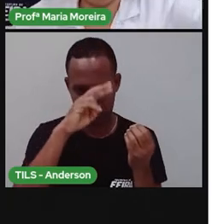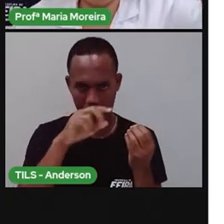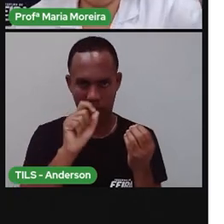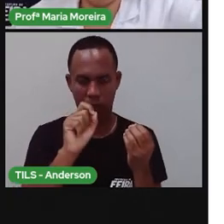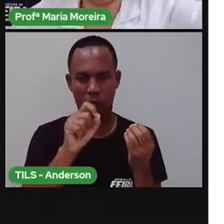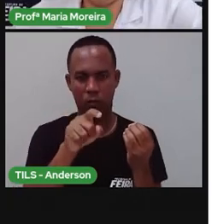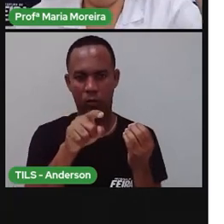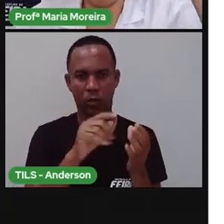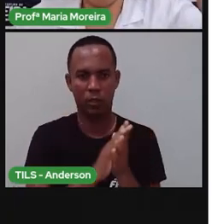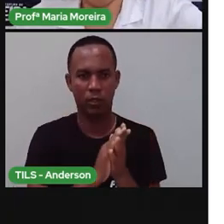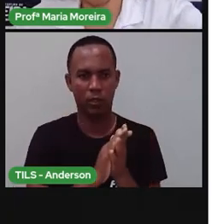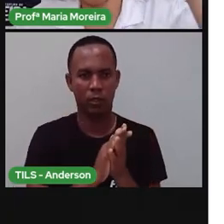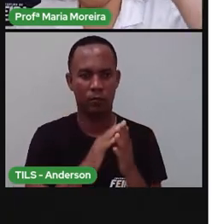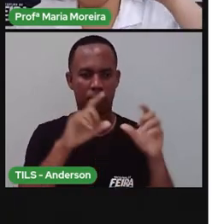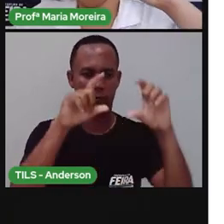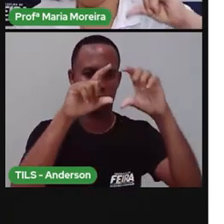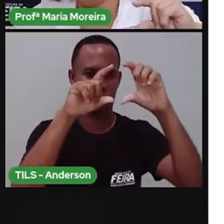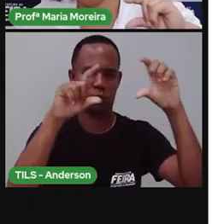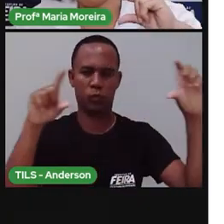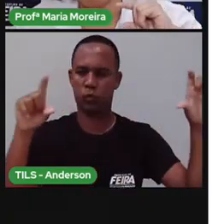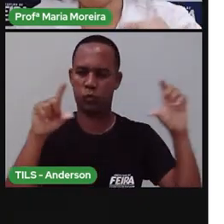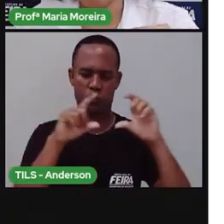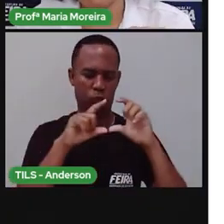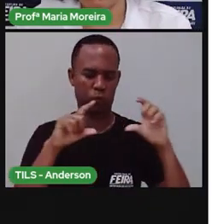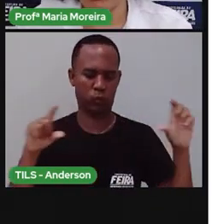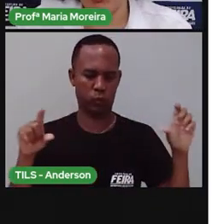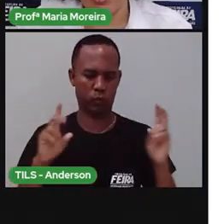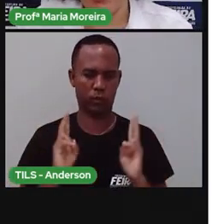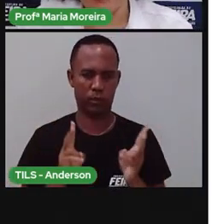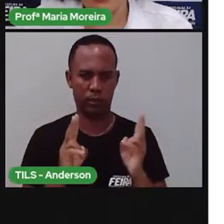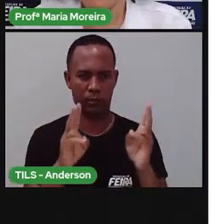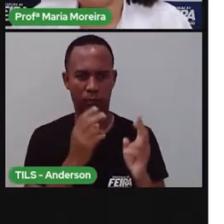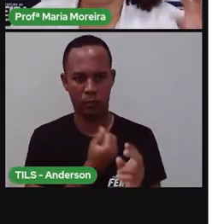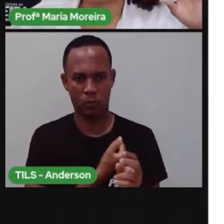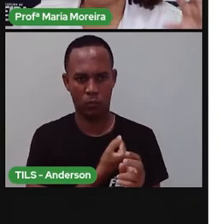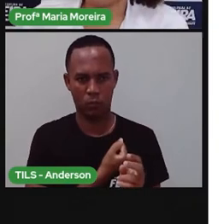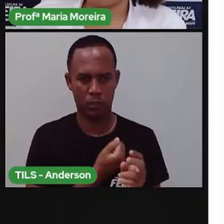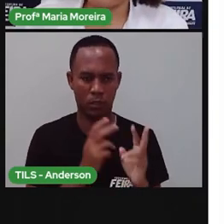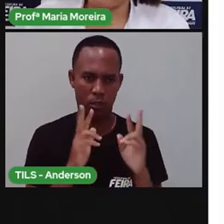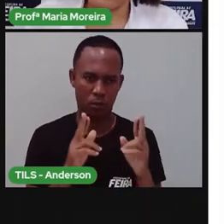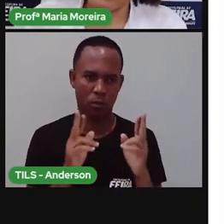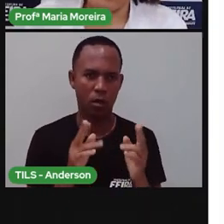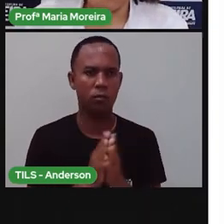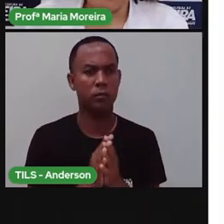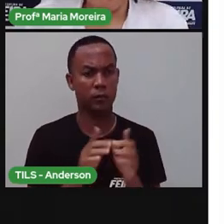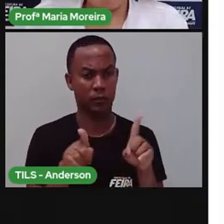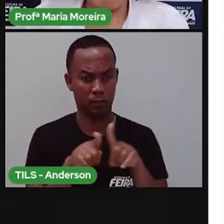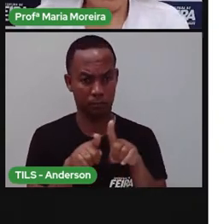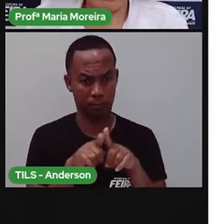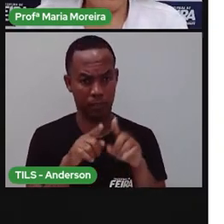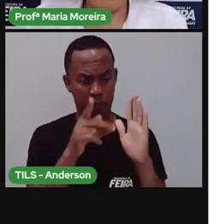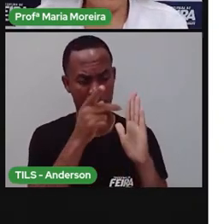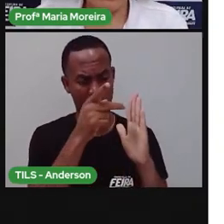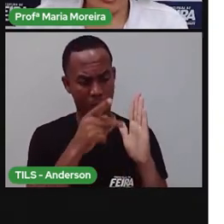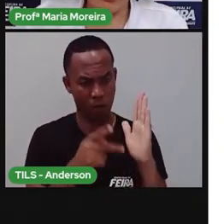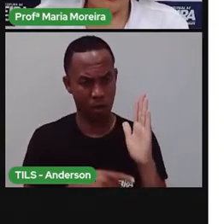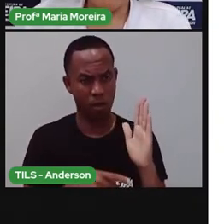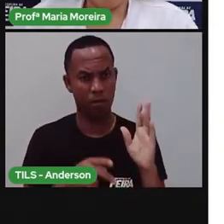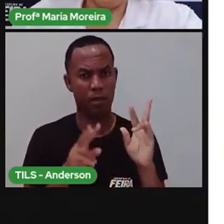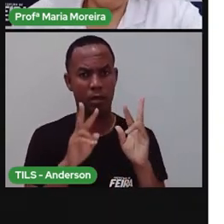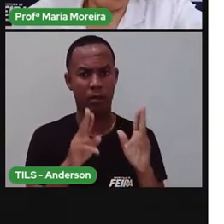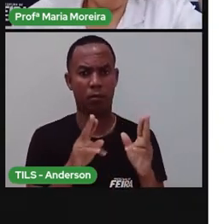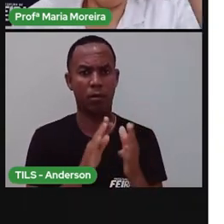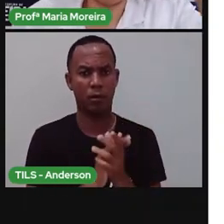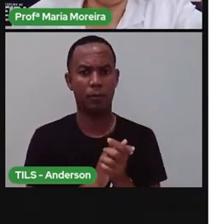tinha um agrupamento das estrofes, que eram sempre com o mesmo número? Alguns poemas são assim. Mas, né?